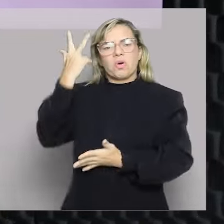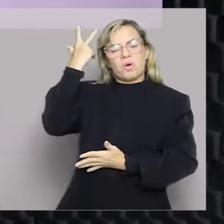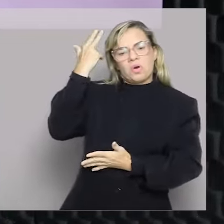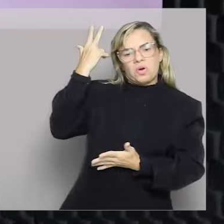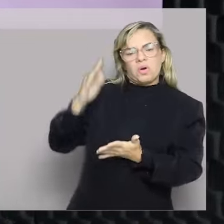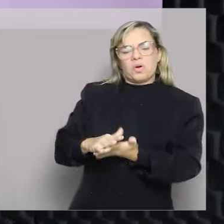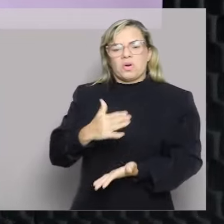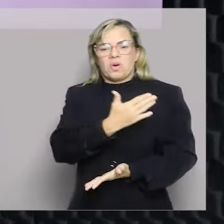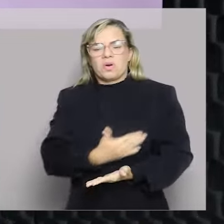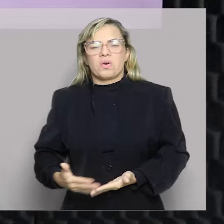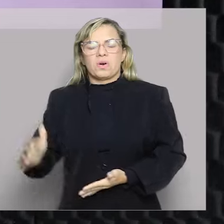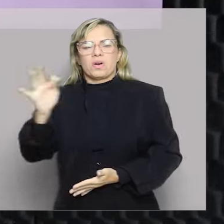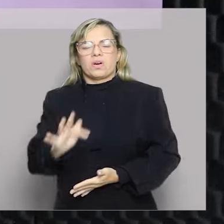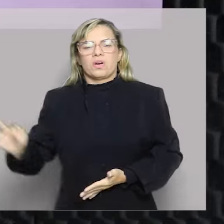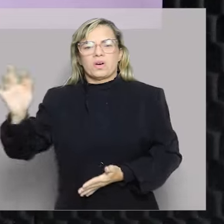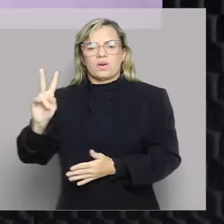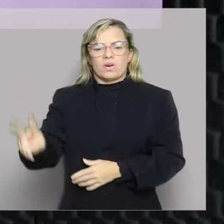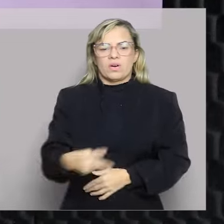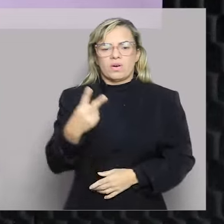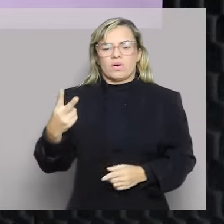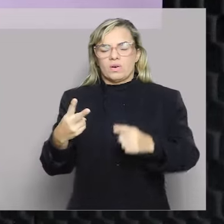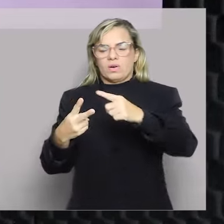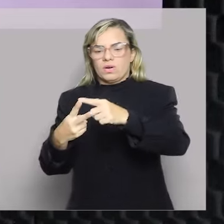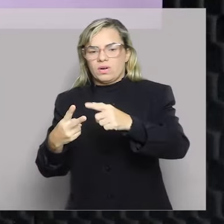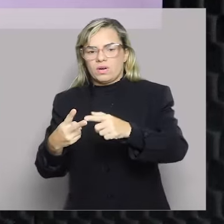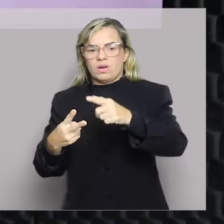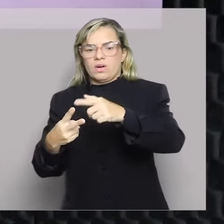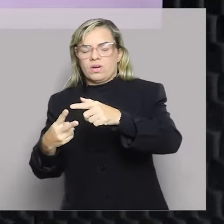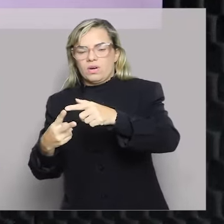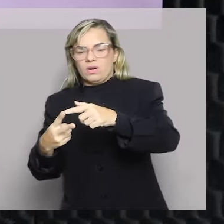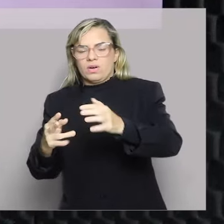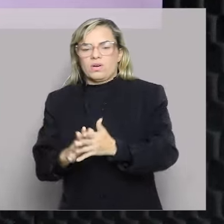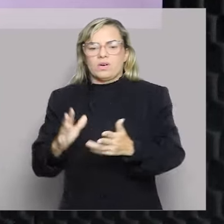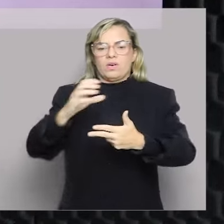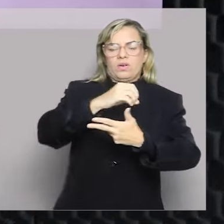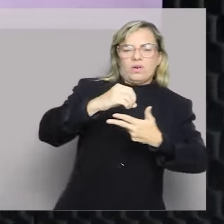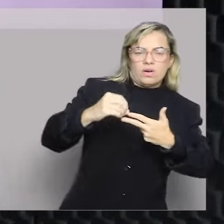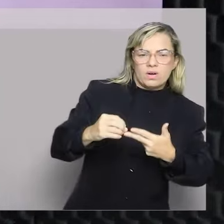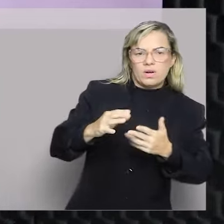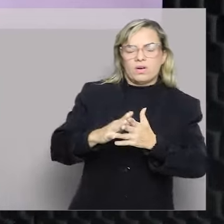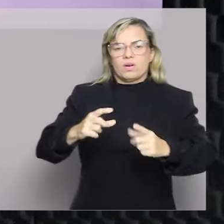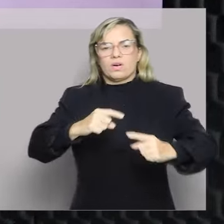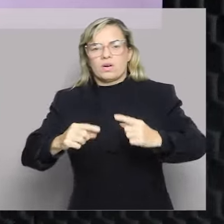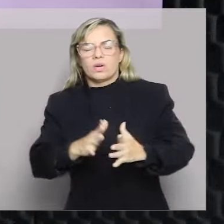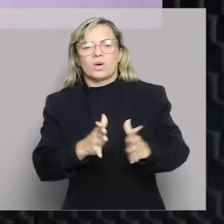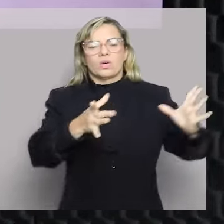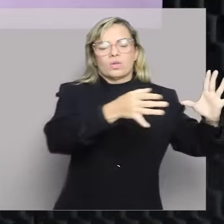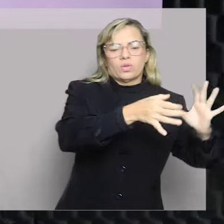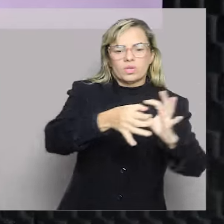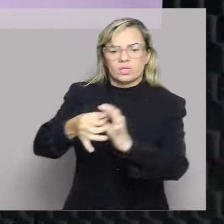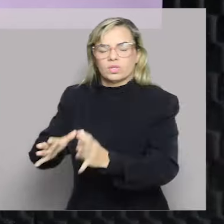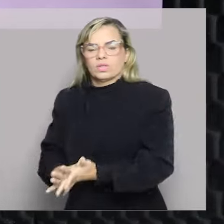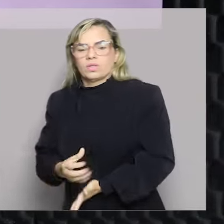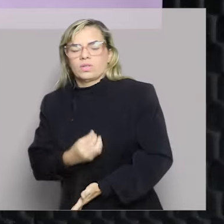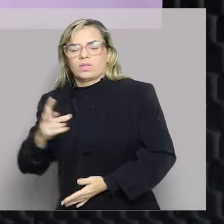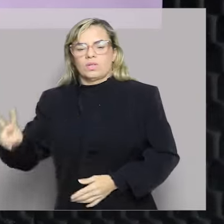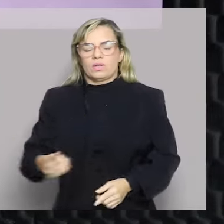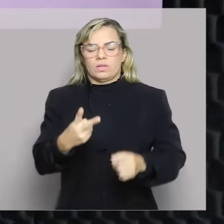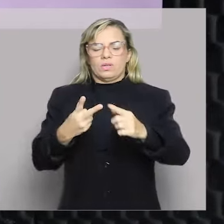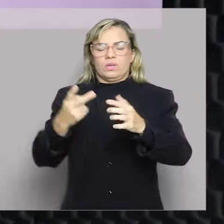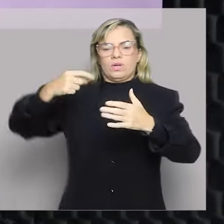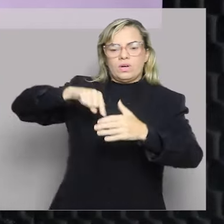federal é que ele vai querer duas coisas. Talvez, tal como o Enem, discutir os assuntos na realidade, e mais do que isso, poder